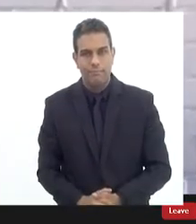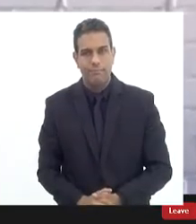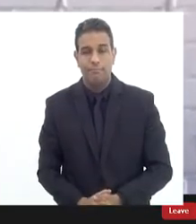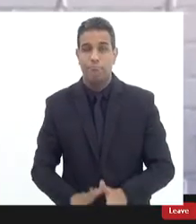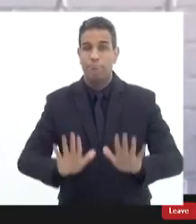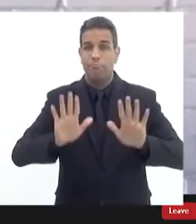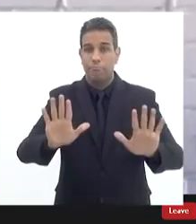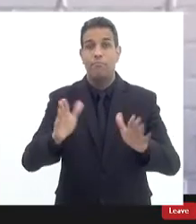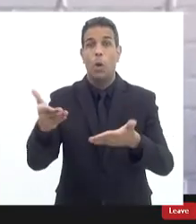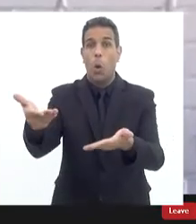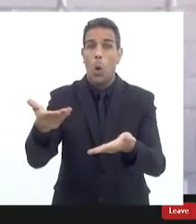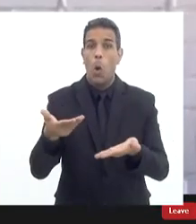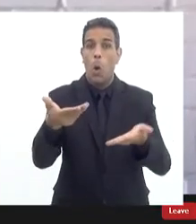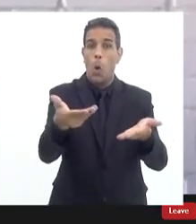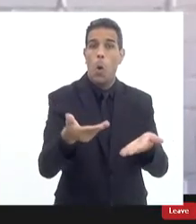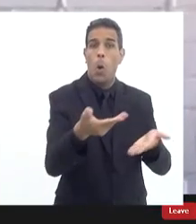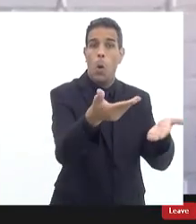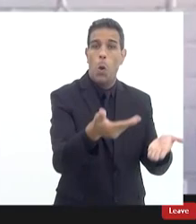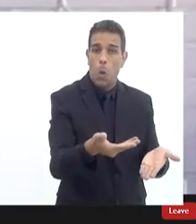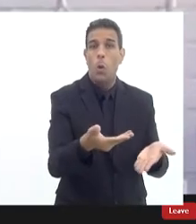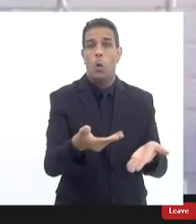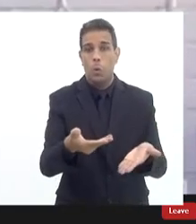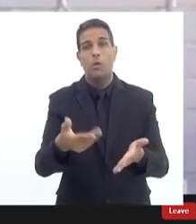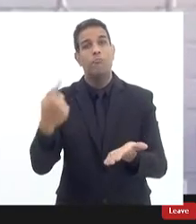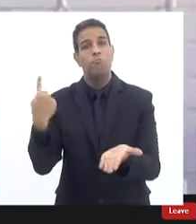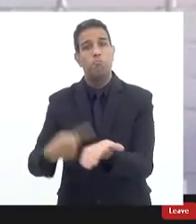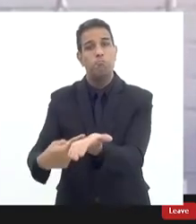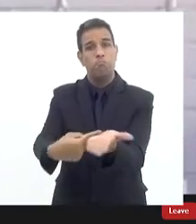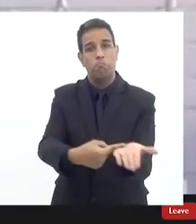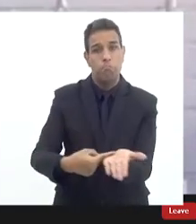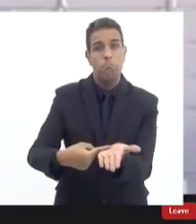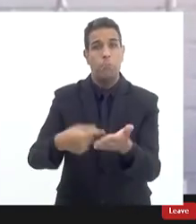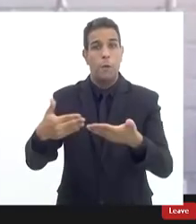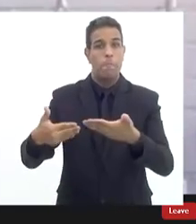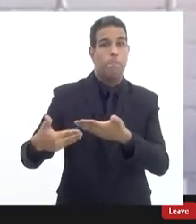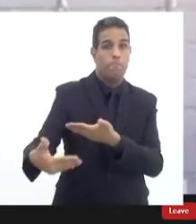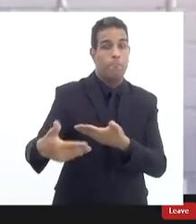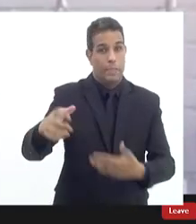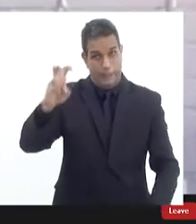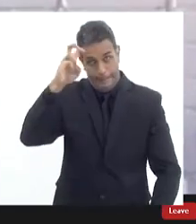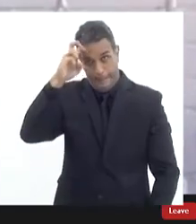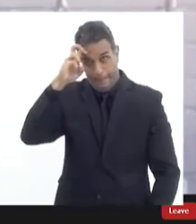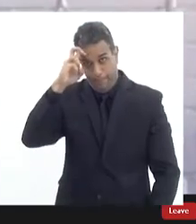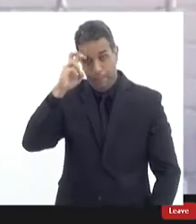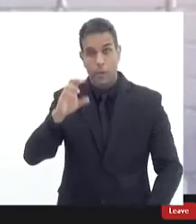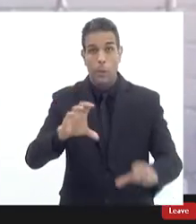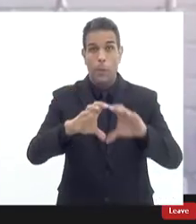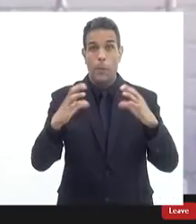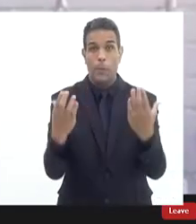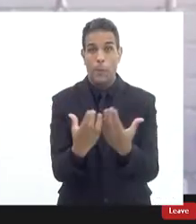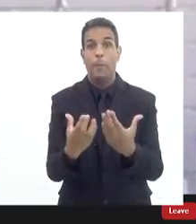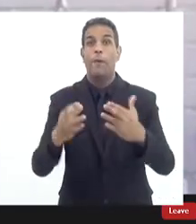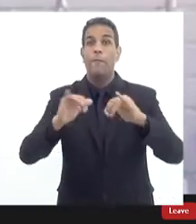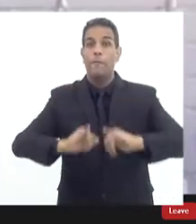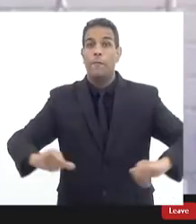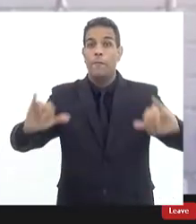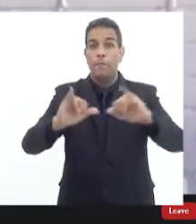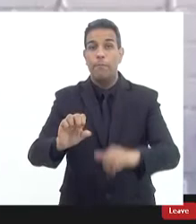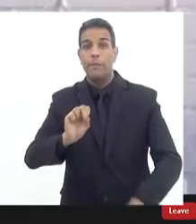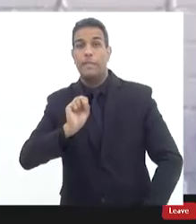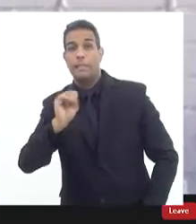princípio convidaremos e está marcada a oitiva para quinta-feira da semana que vem aviso caso não haja